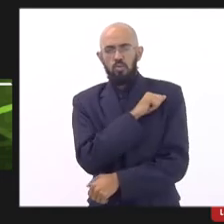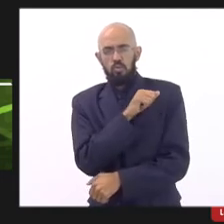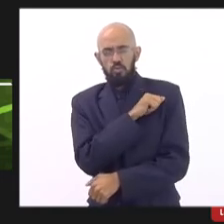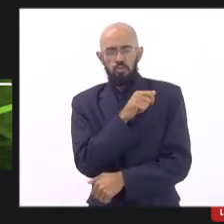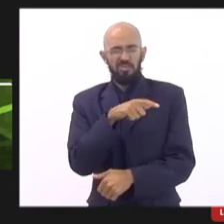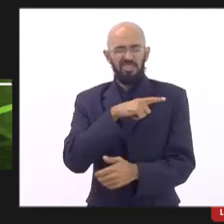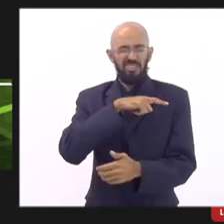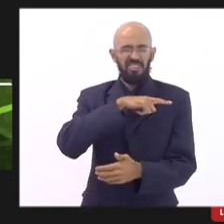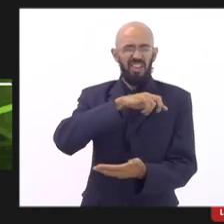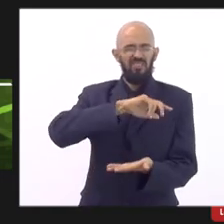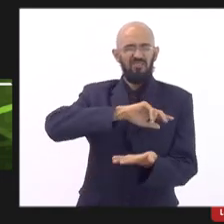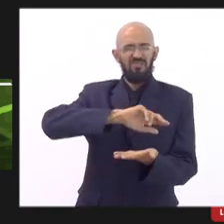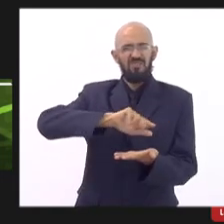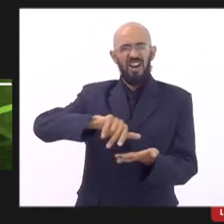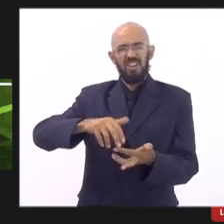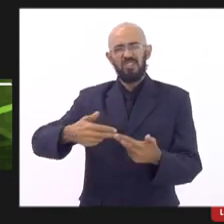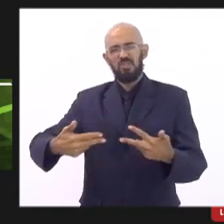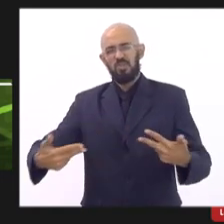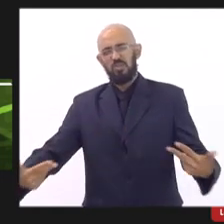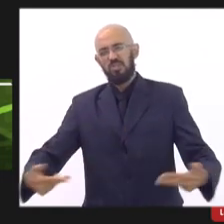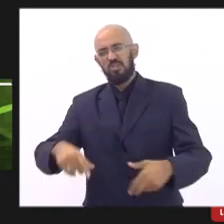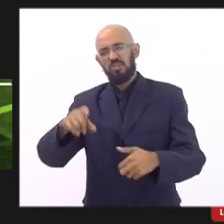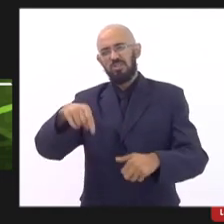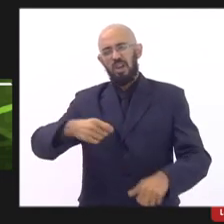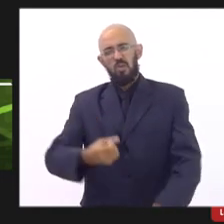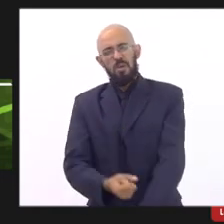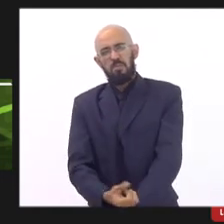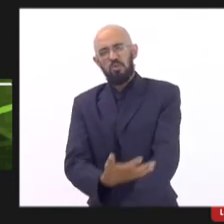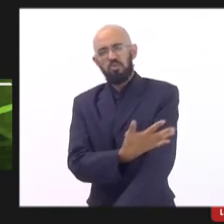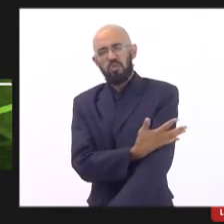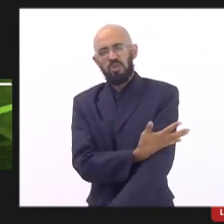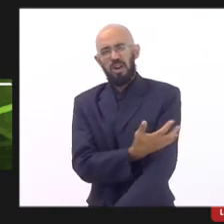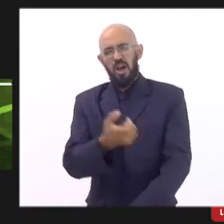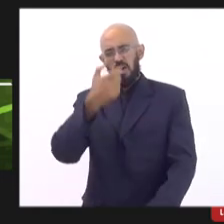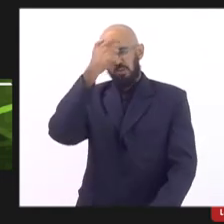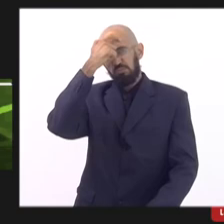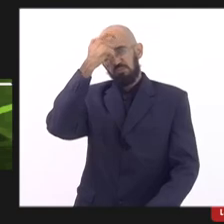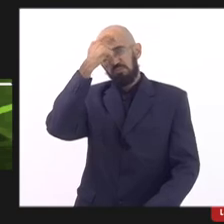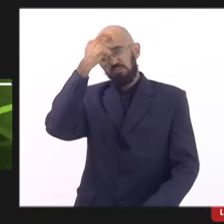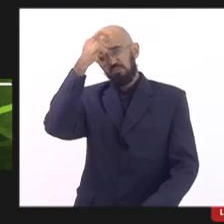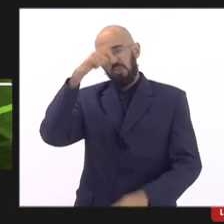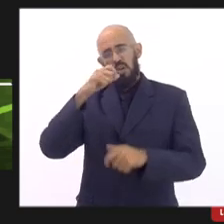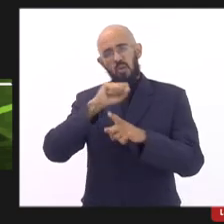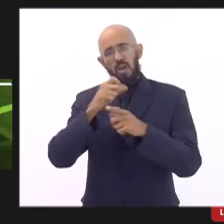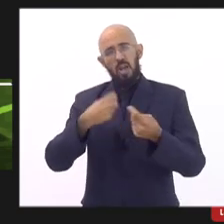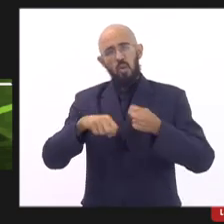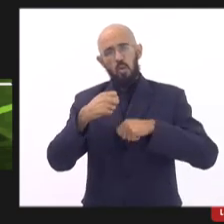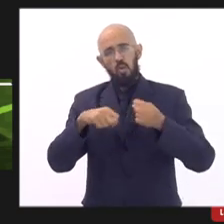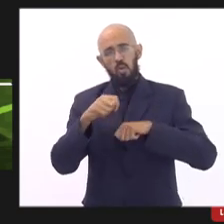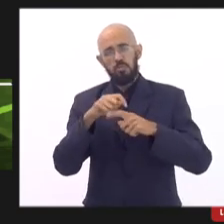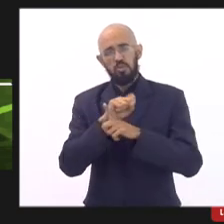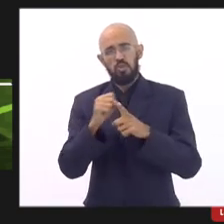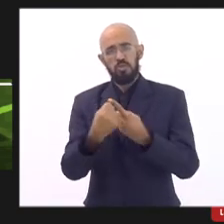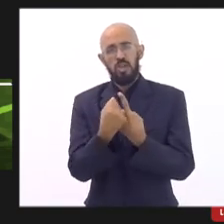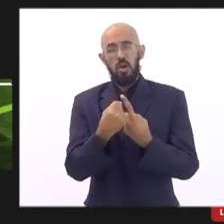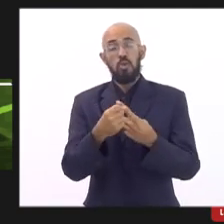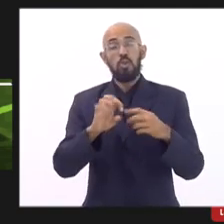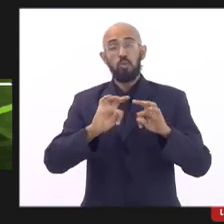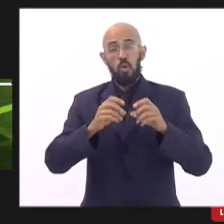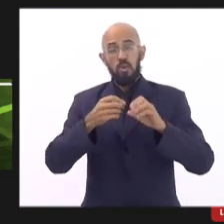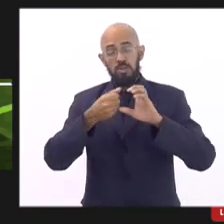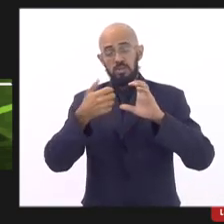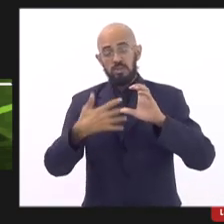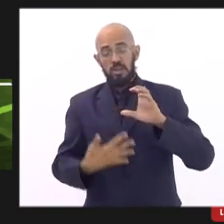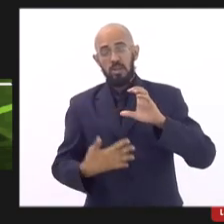aspectos como físico motor intelectual emocional econômico social e esses aspectos de bem-estar eles contribuem